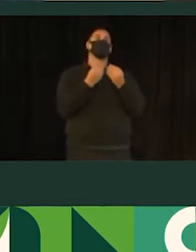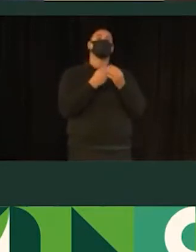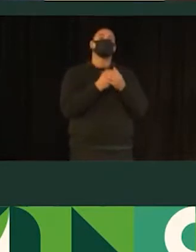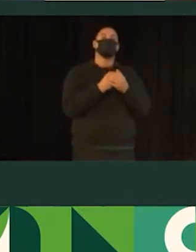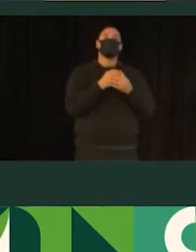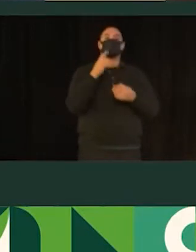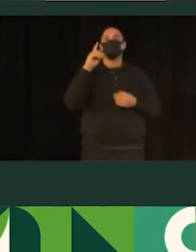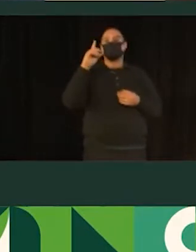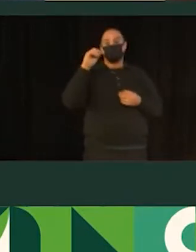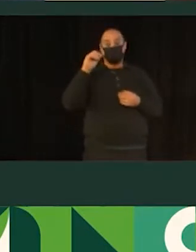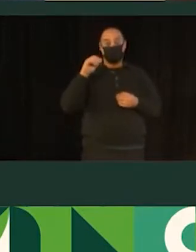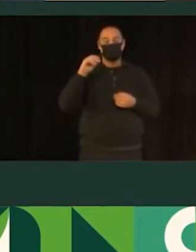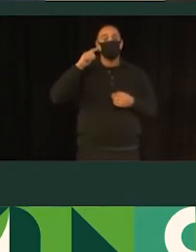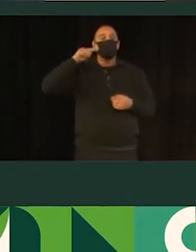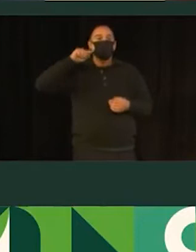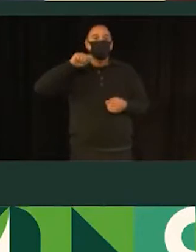viagens foram caracterizadas.